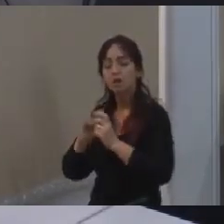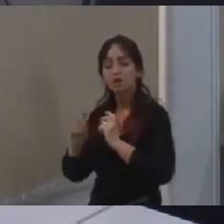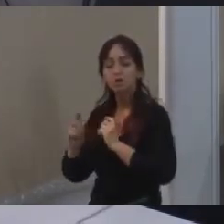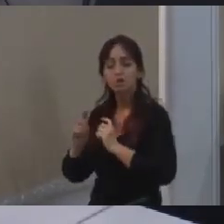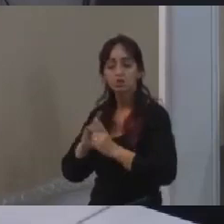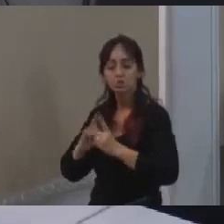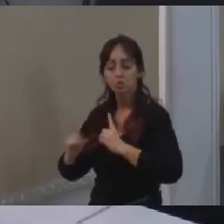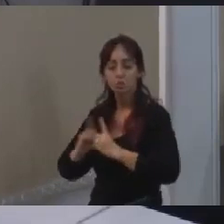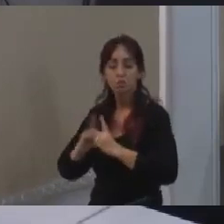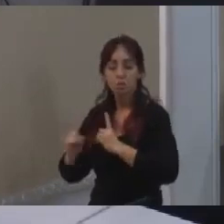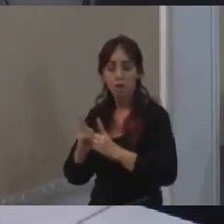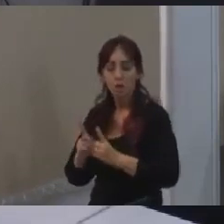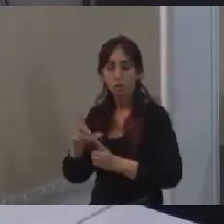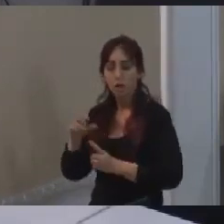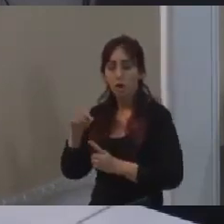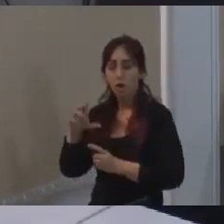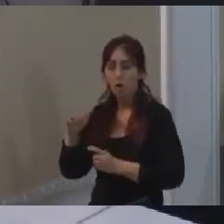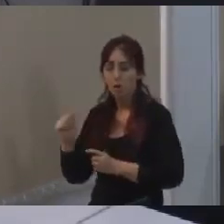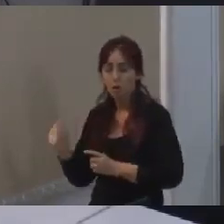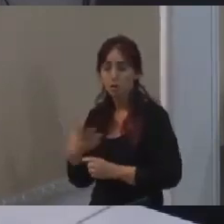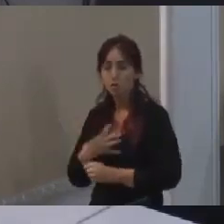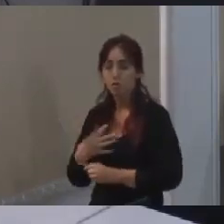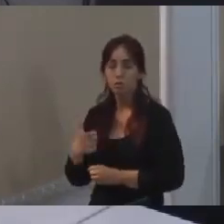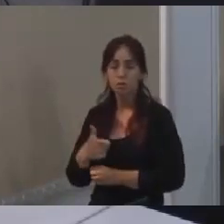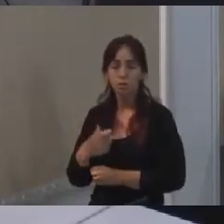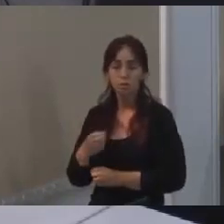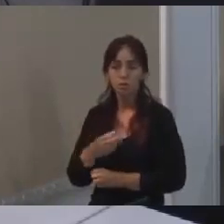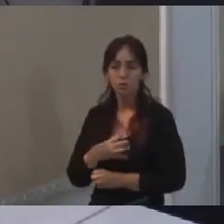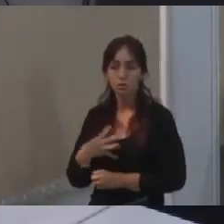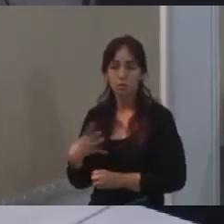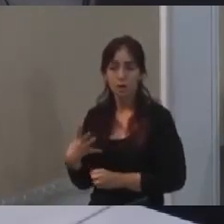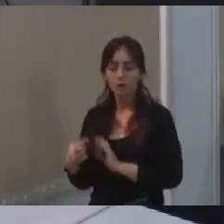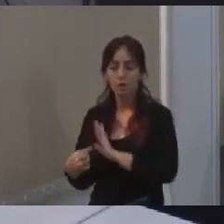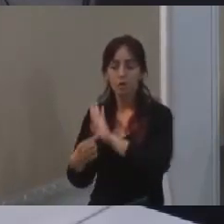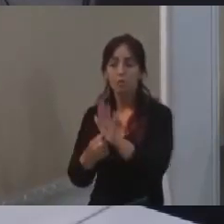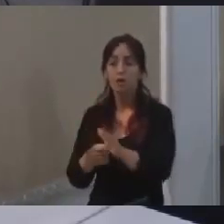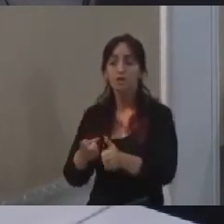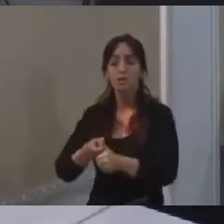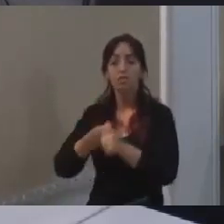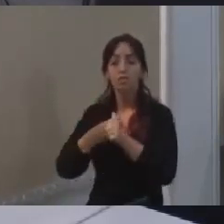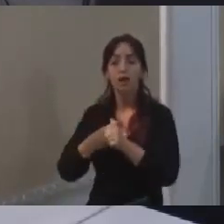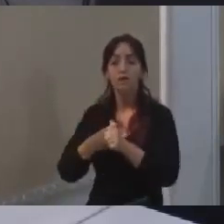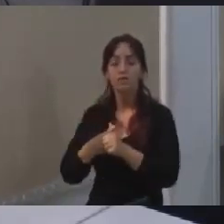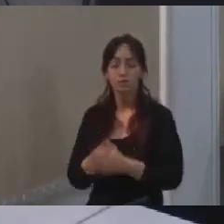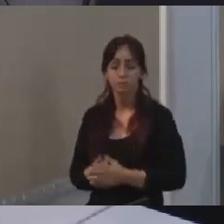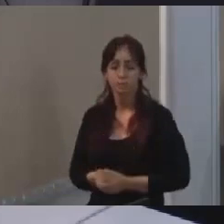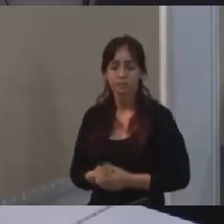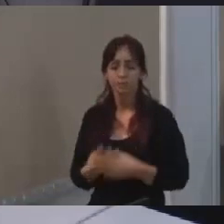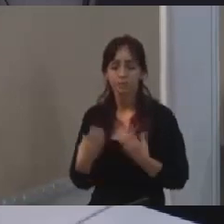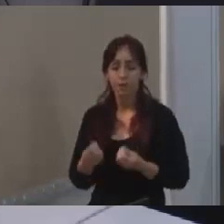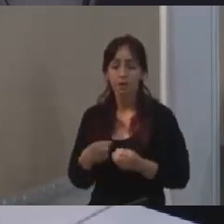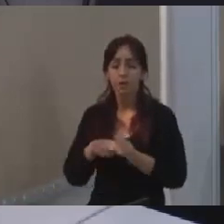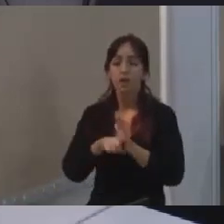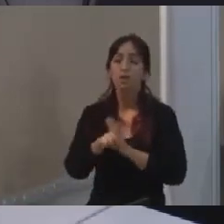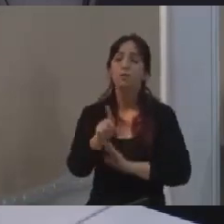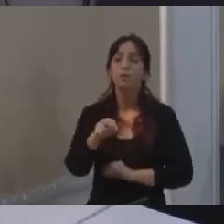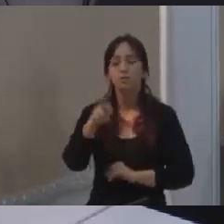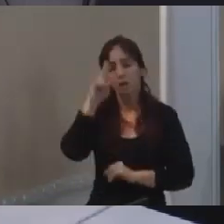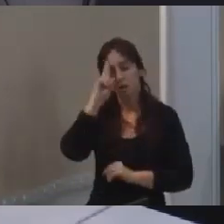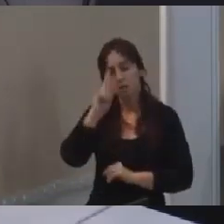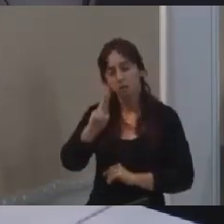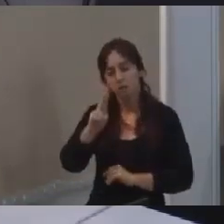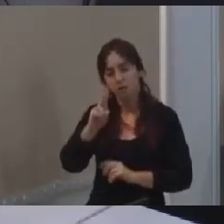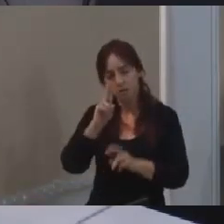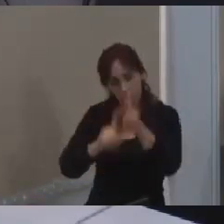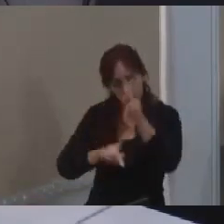um cenário invertido, apontando um déficit. Eu queria perguntar para os responsáveis pelo orçamento, senhor Bruno, ou não sei se o